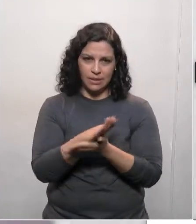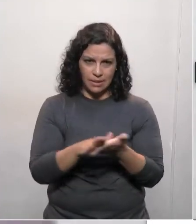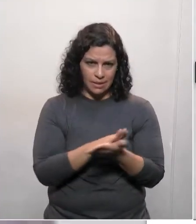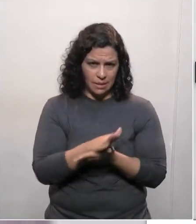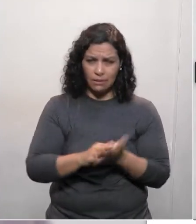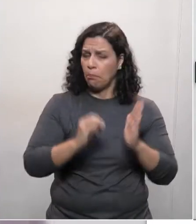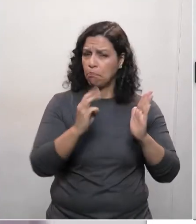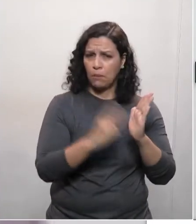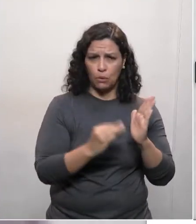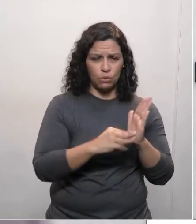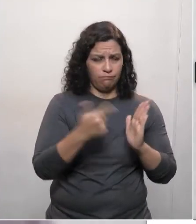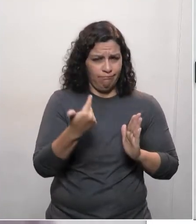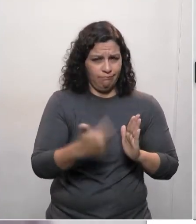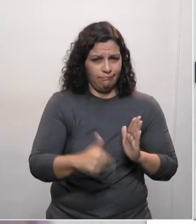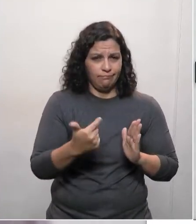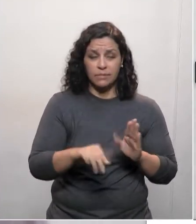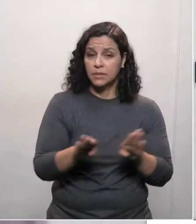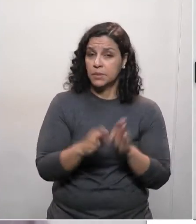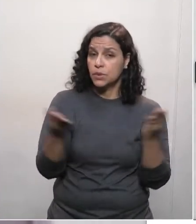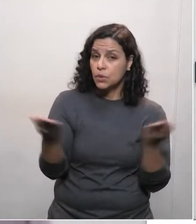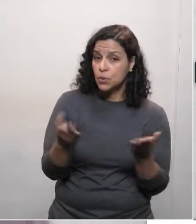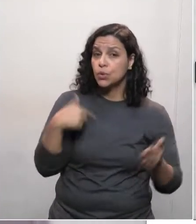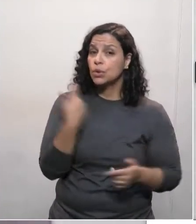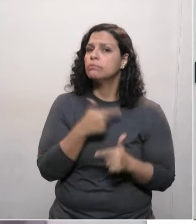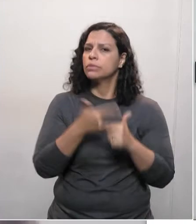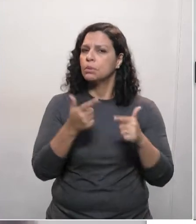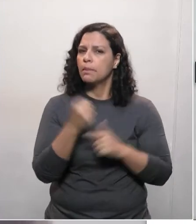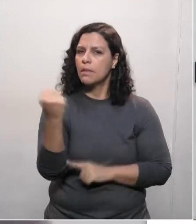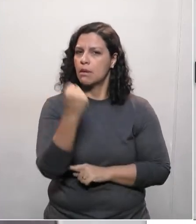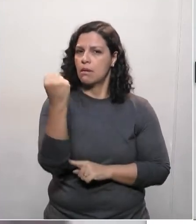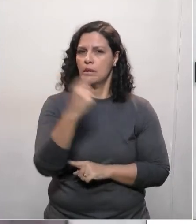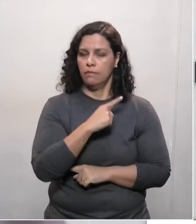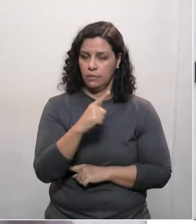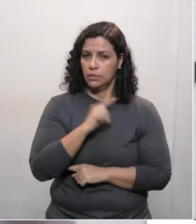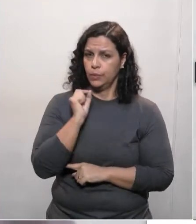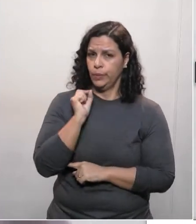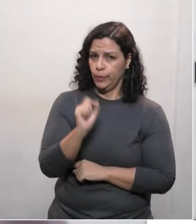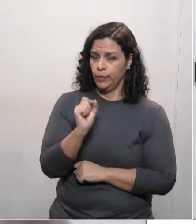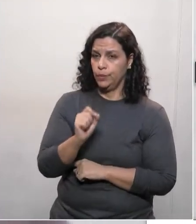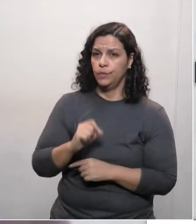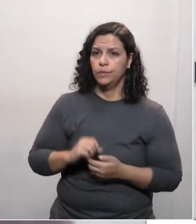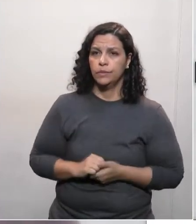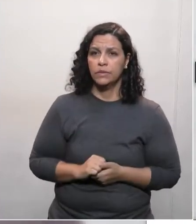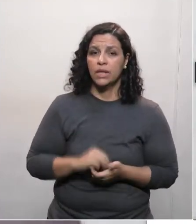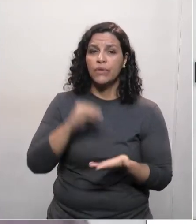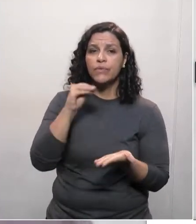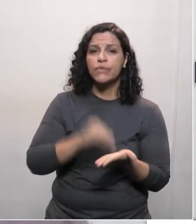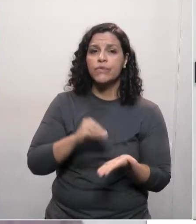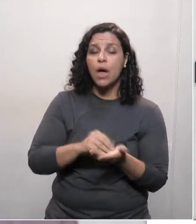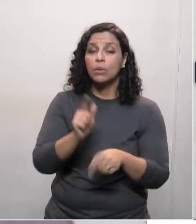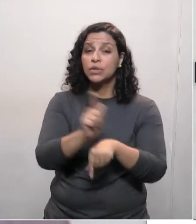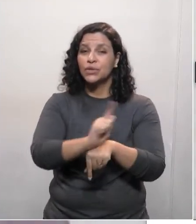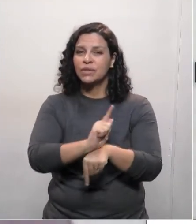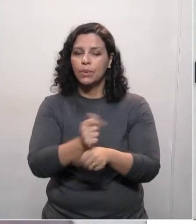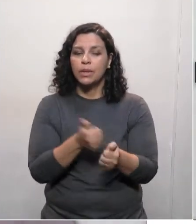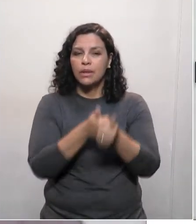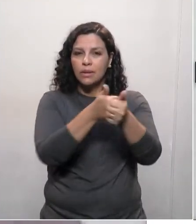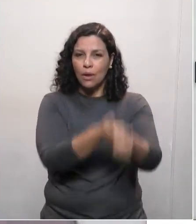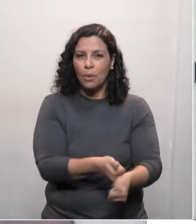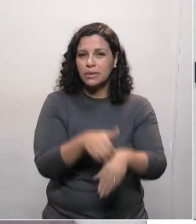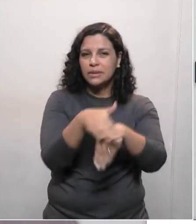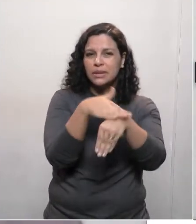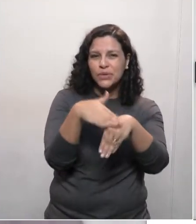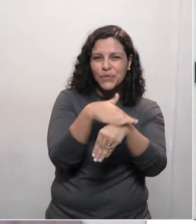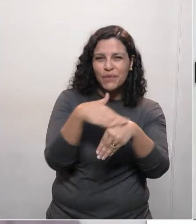metodologia. E, hoje, a gente tem um problema muito sério de falta de gestão e acompanhamento das